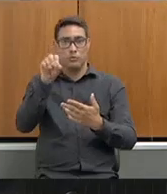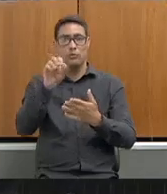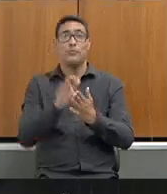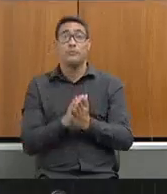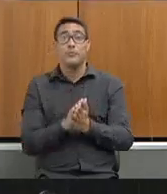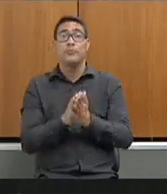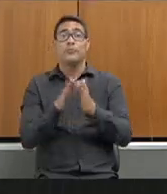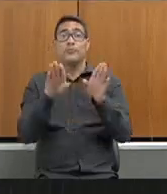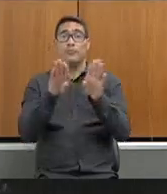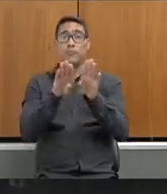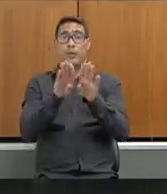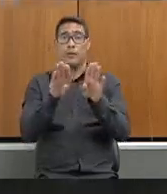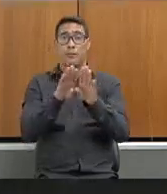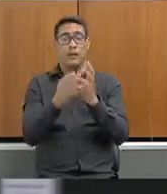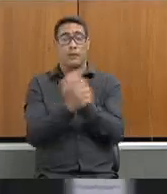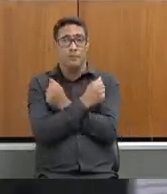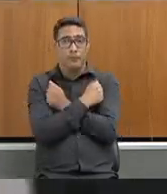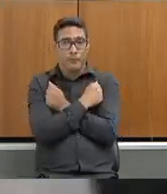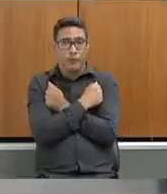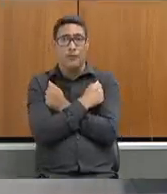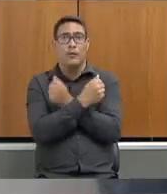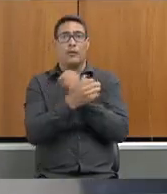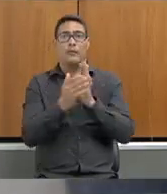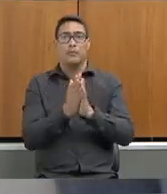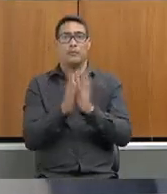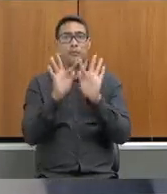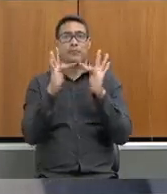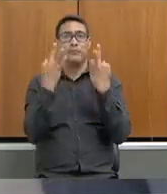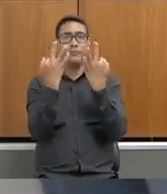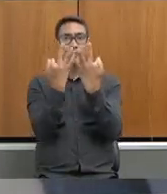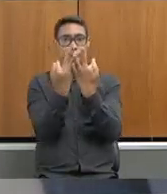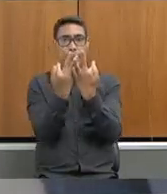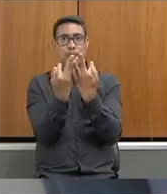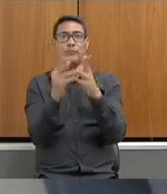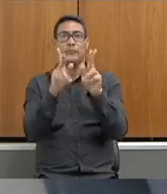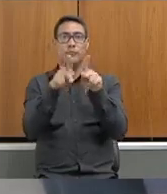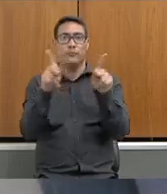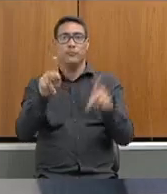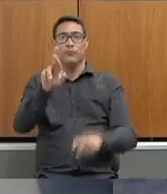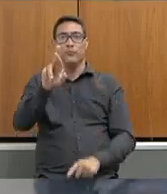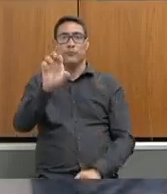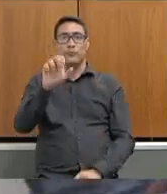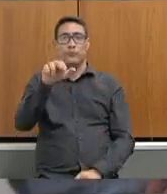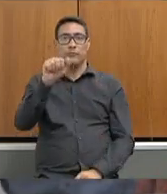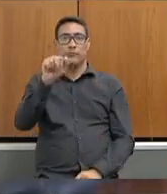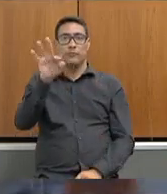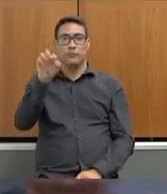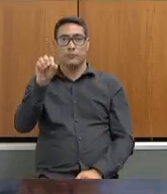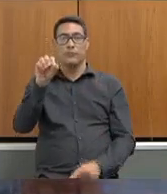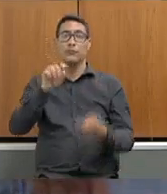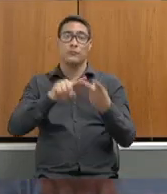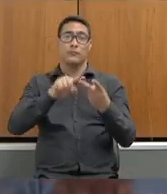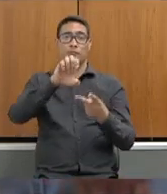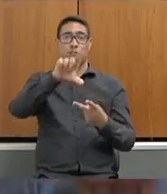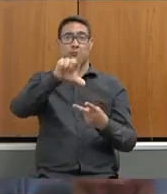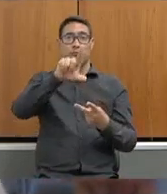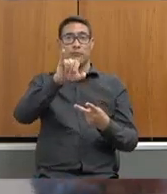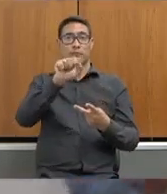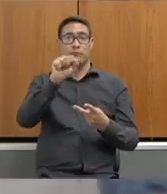Também deixar aqui um abraço para a família, da professora Renata e Eliane, que também acabaram falecendo